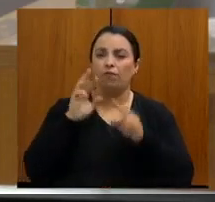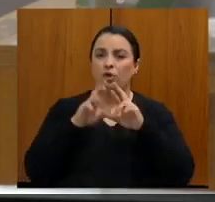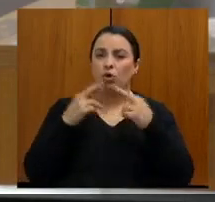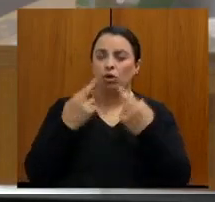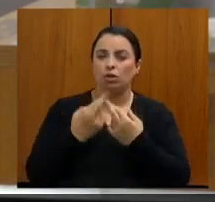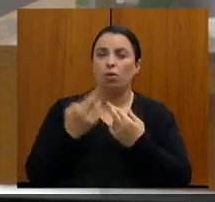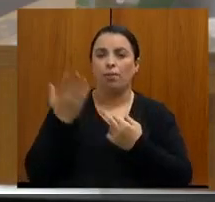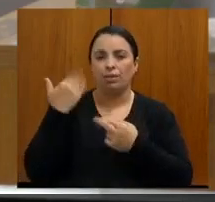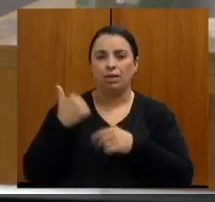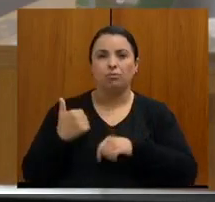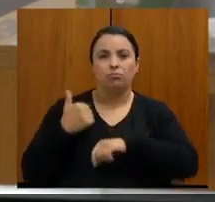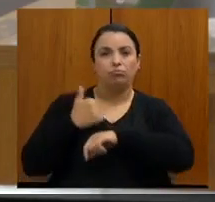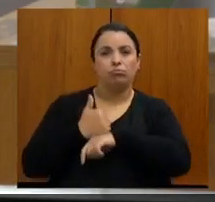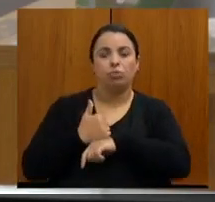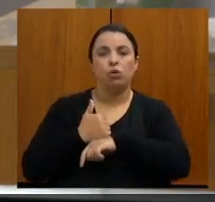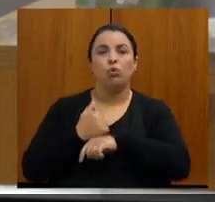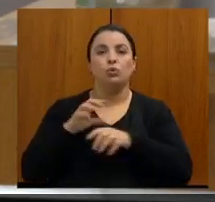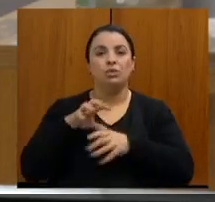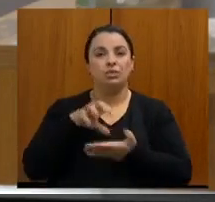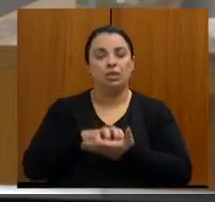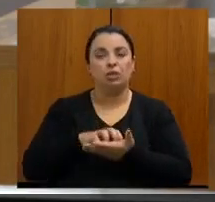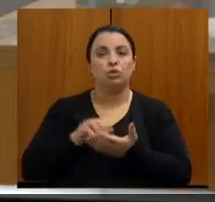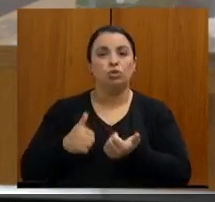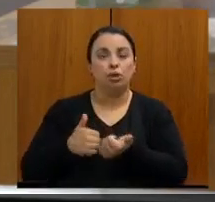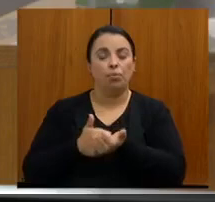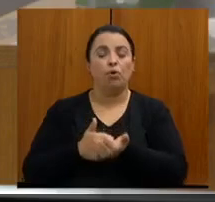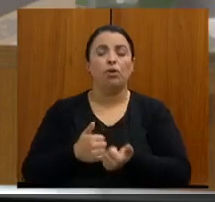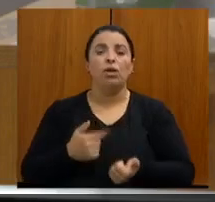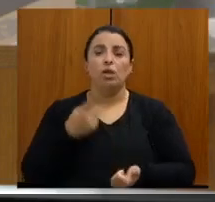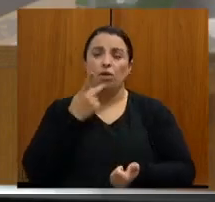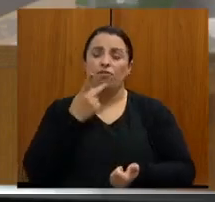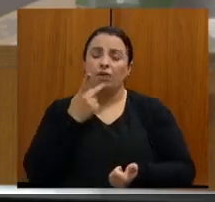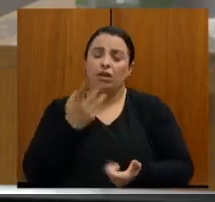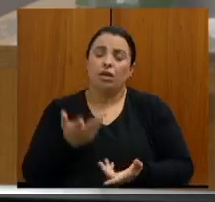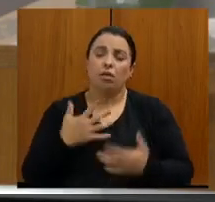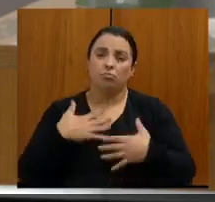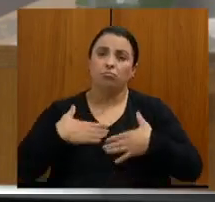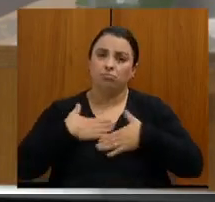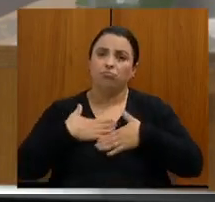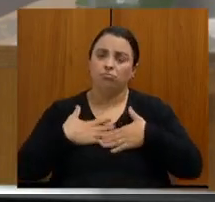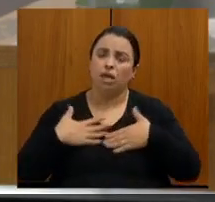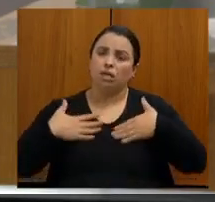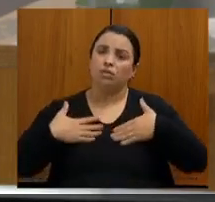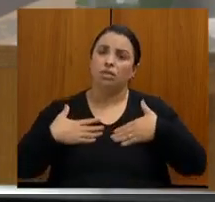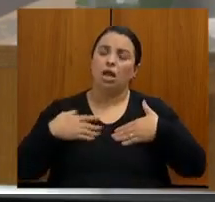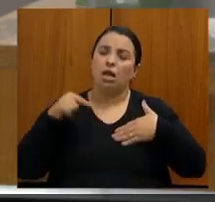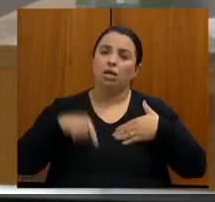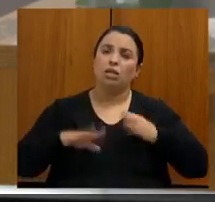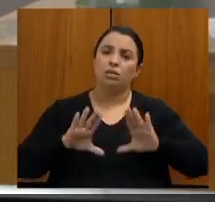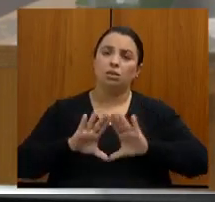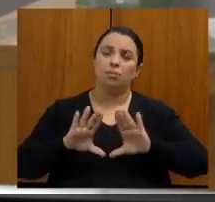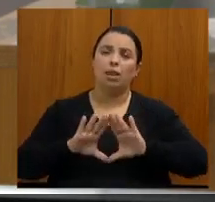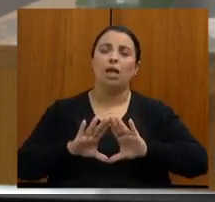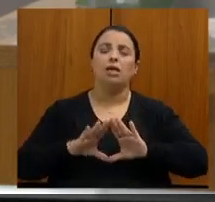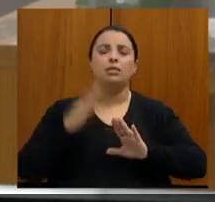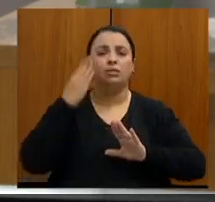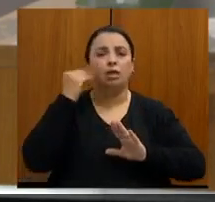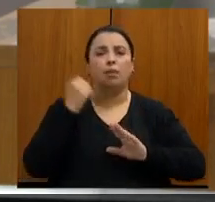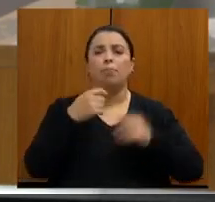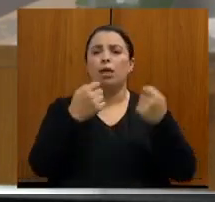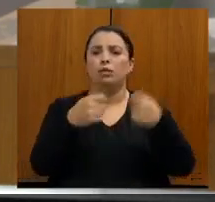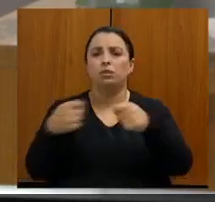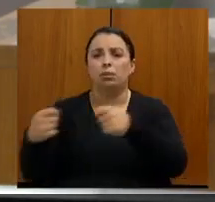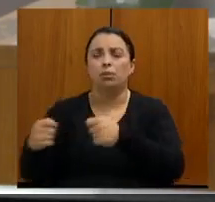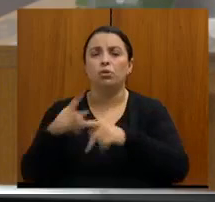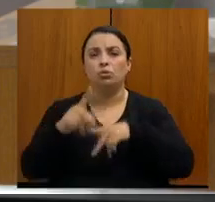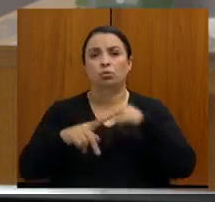e dizer que é um prazer para o Ministério Público estar aqui na Assembleia, poder ouvir a população e ficar de